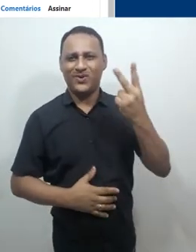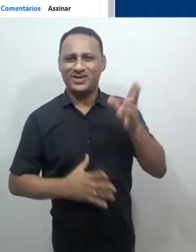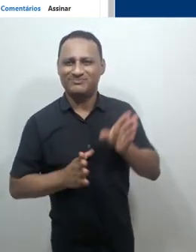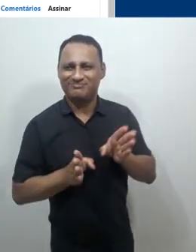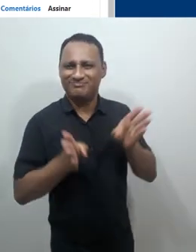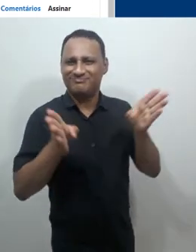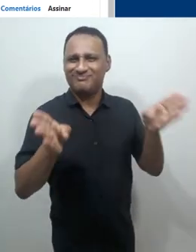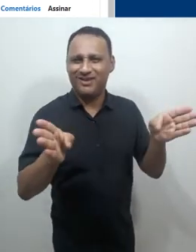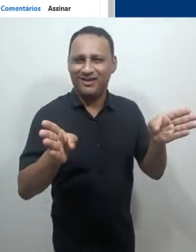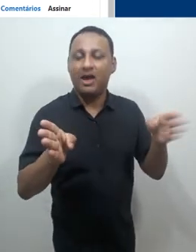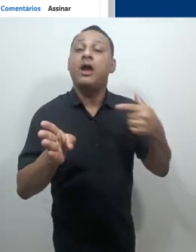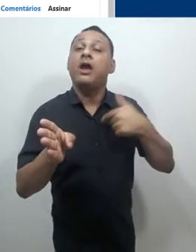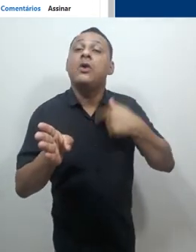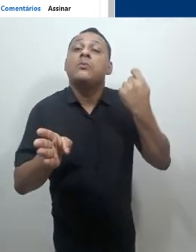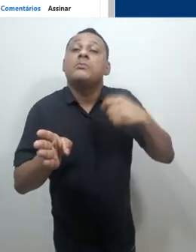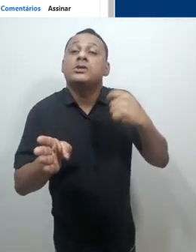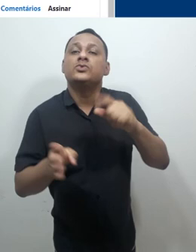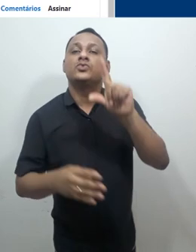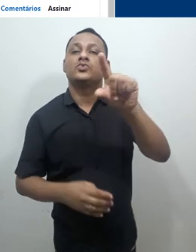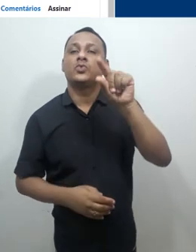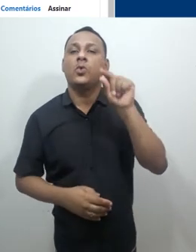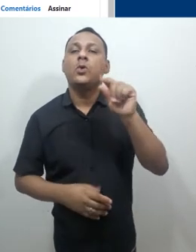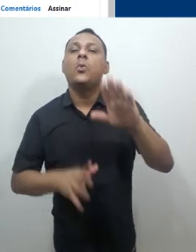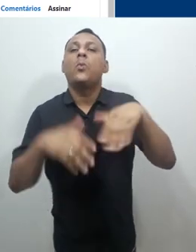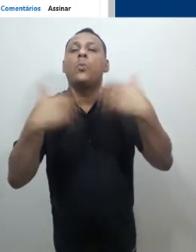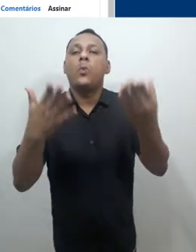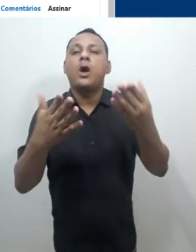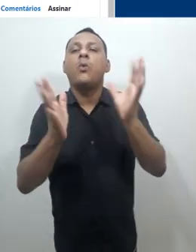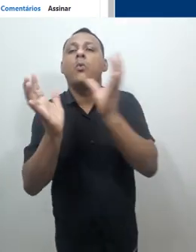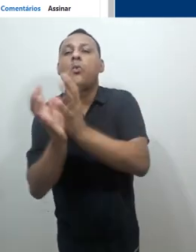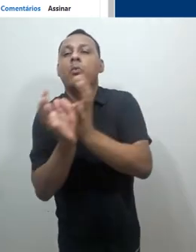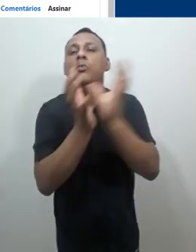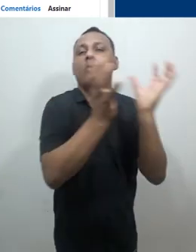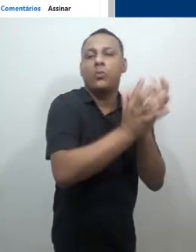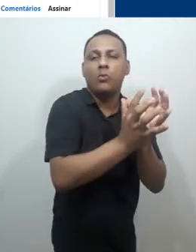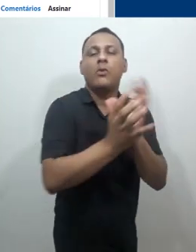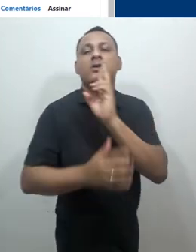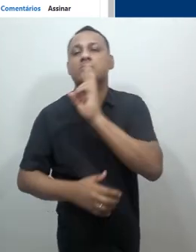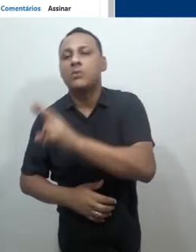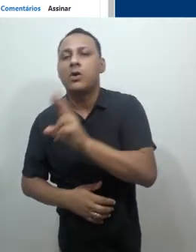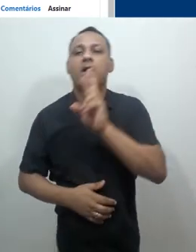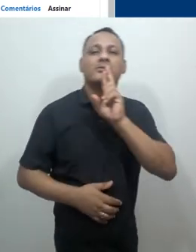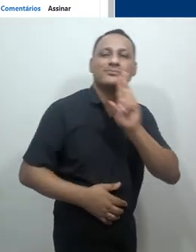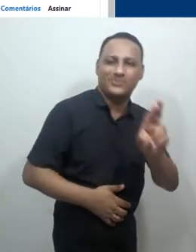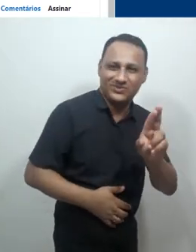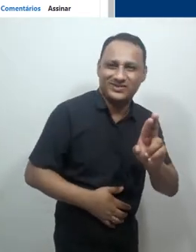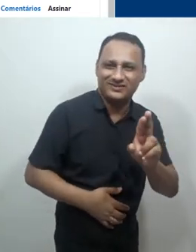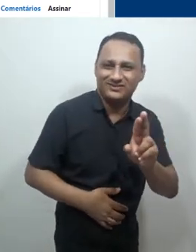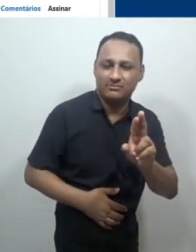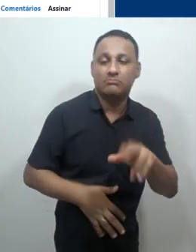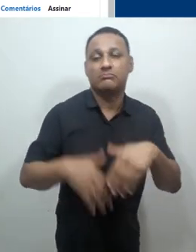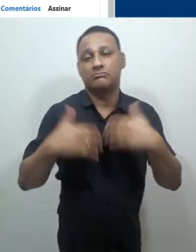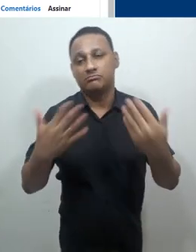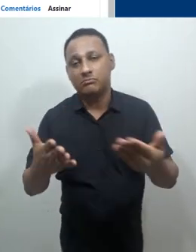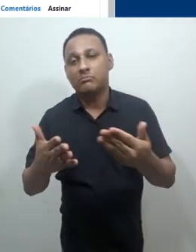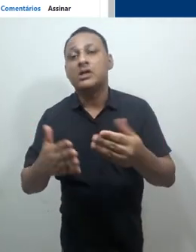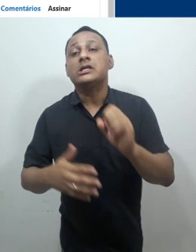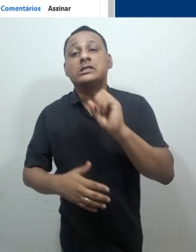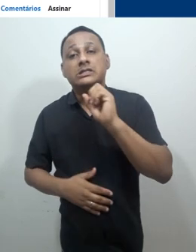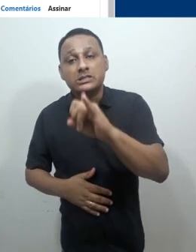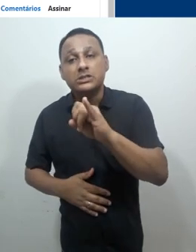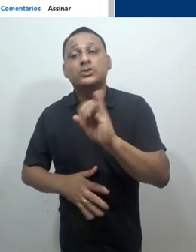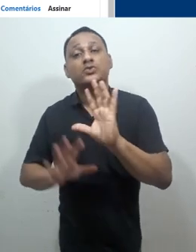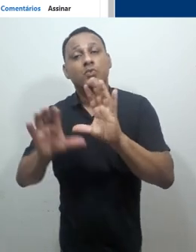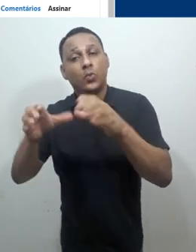pretendo fazer a publicação. Ao mesmo tempo, como o aluno pertence ao grupo 1, ele também